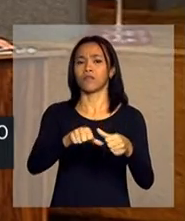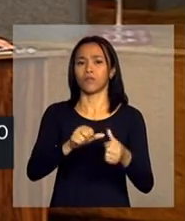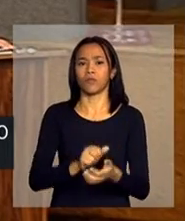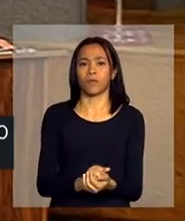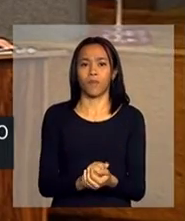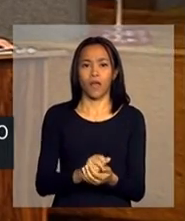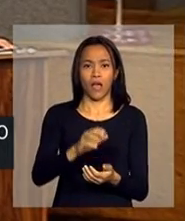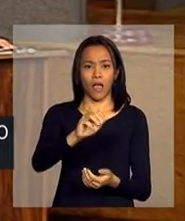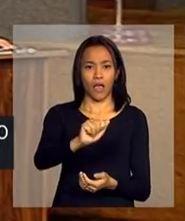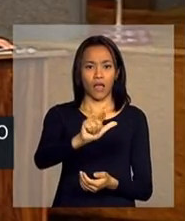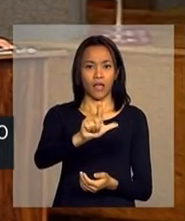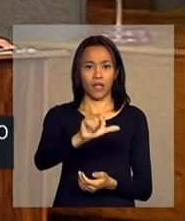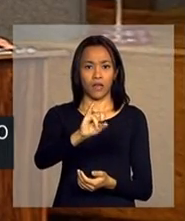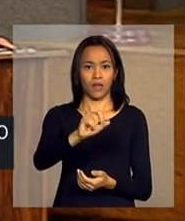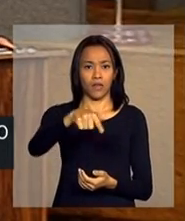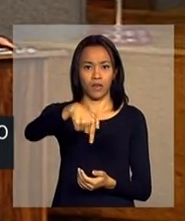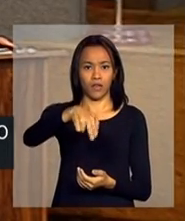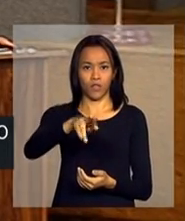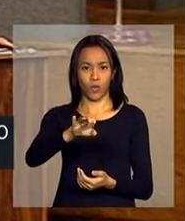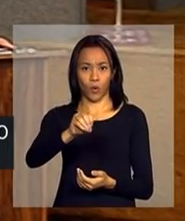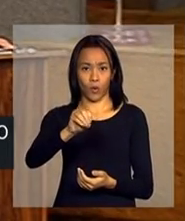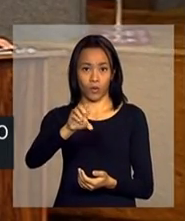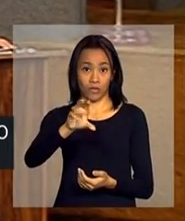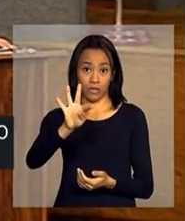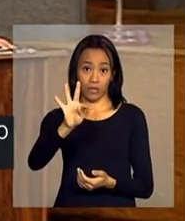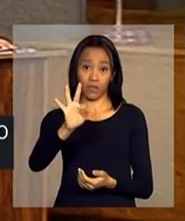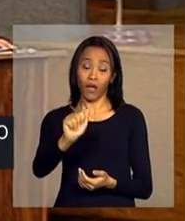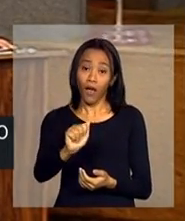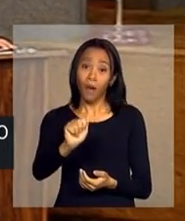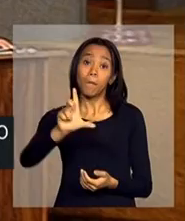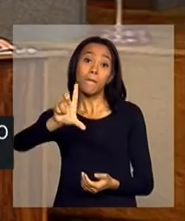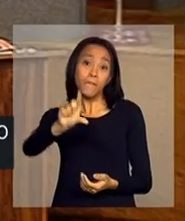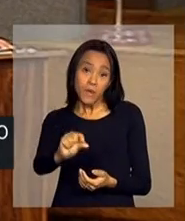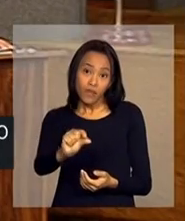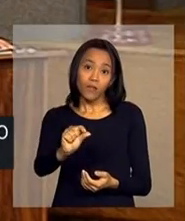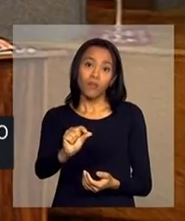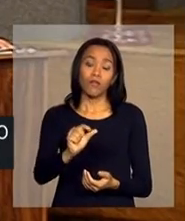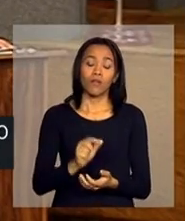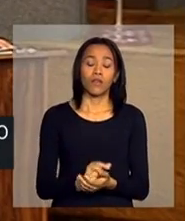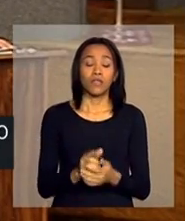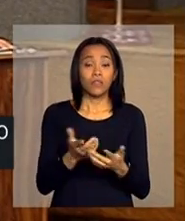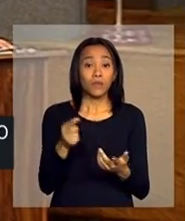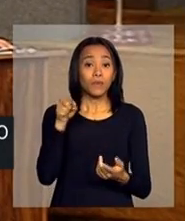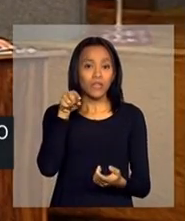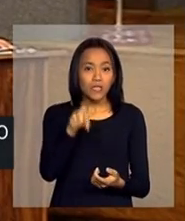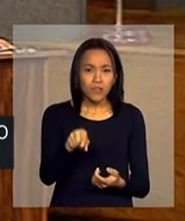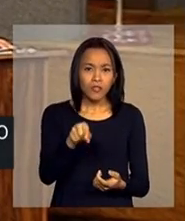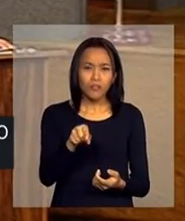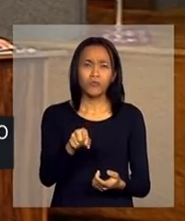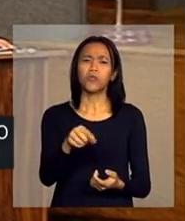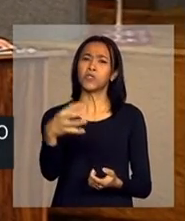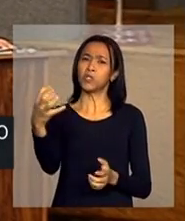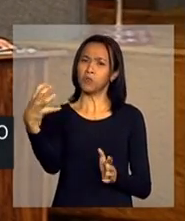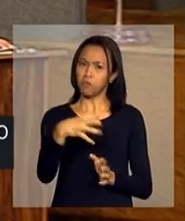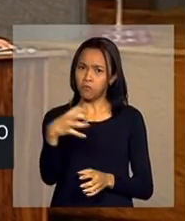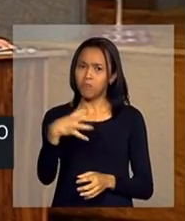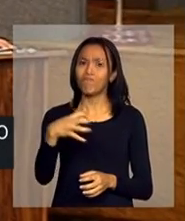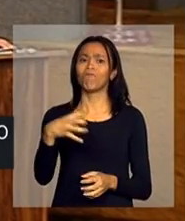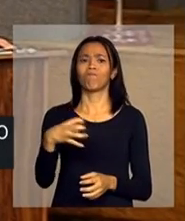diretamente da folha para uma líquida menor no faturamento, isso teve um impacto